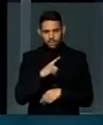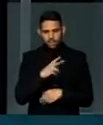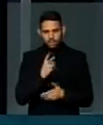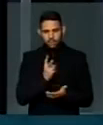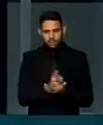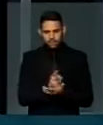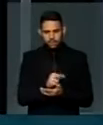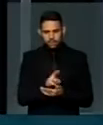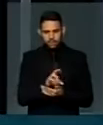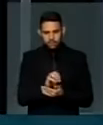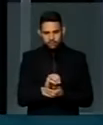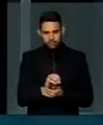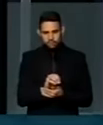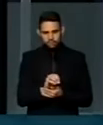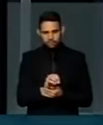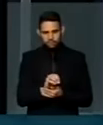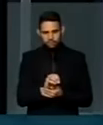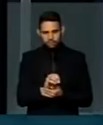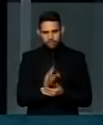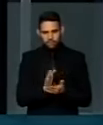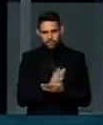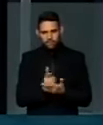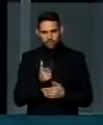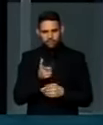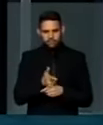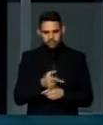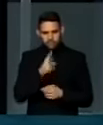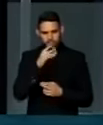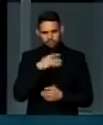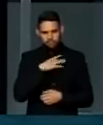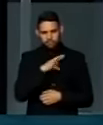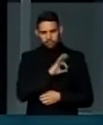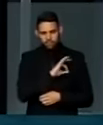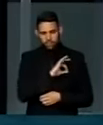resistido à ação policial.